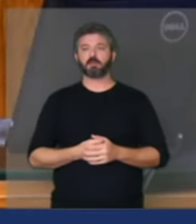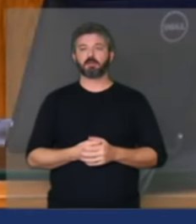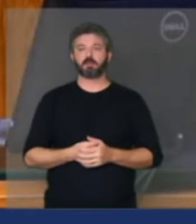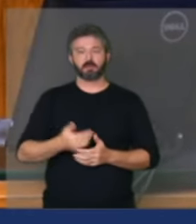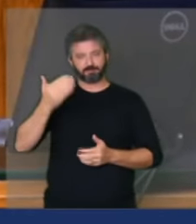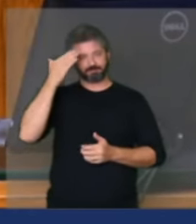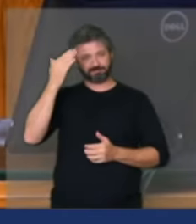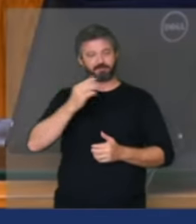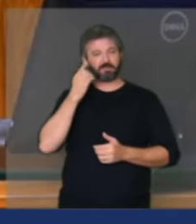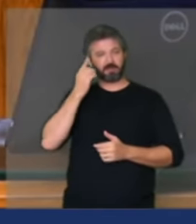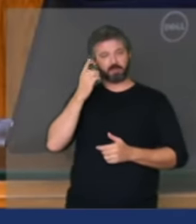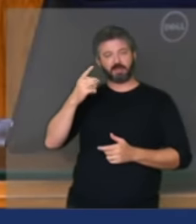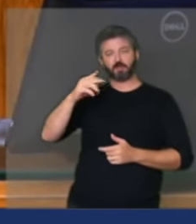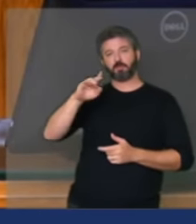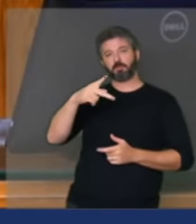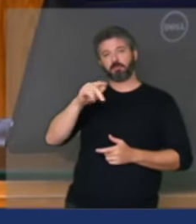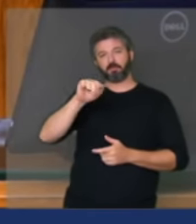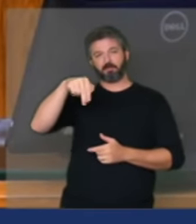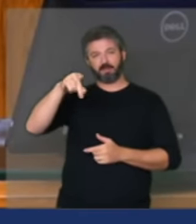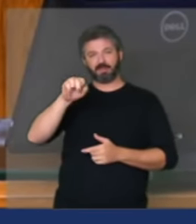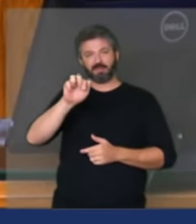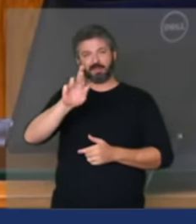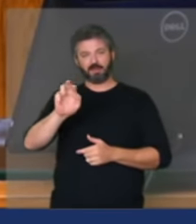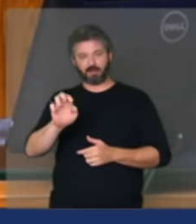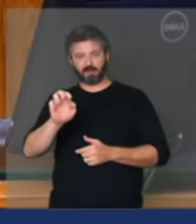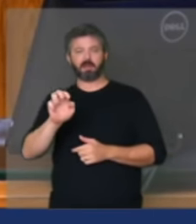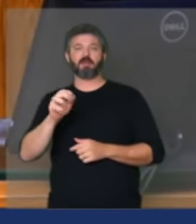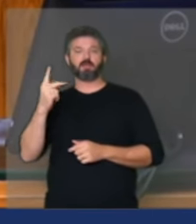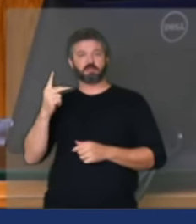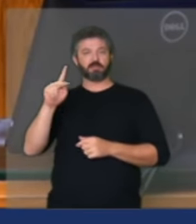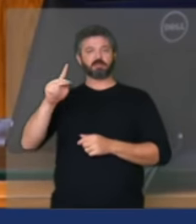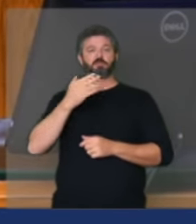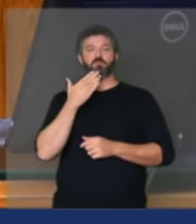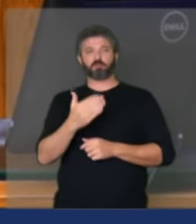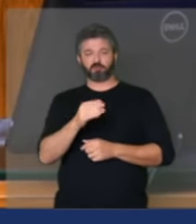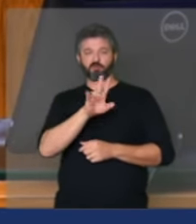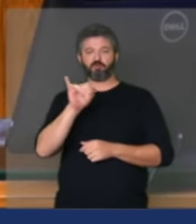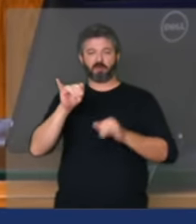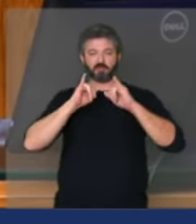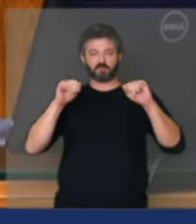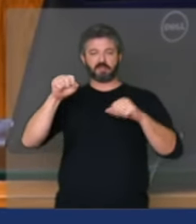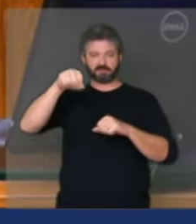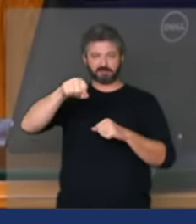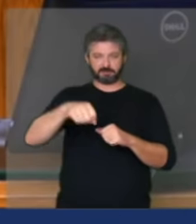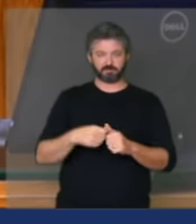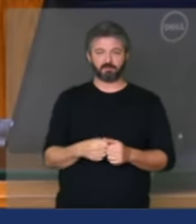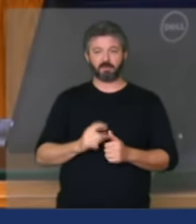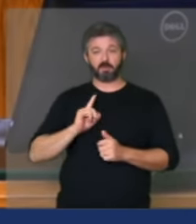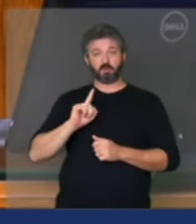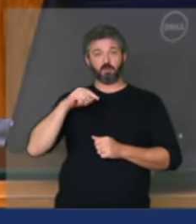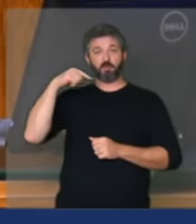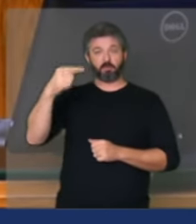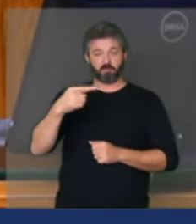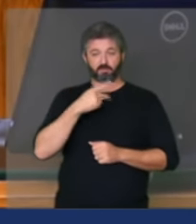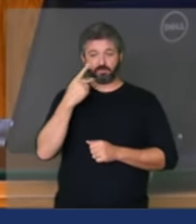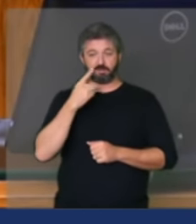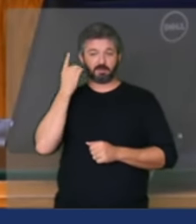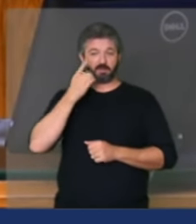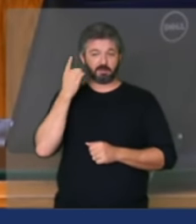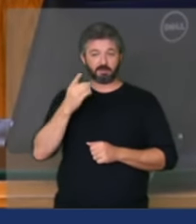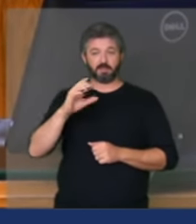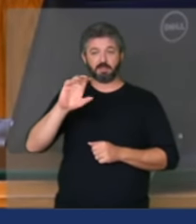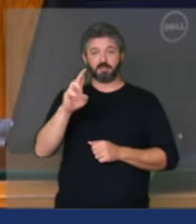deputado Bira do Pindaré pedido de vossa excelência será atendido próximo orador inscrito deputado